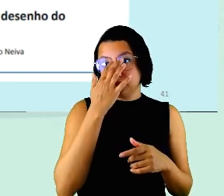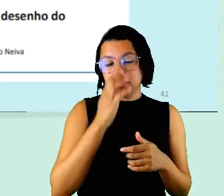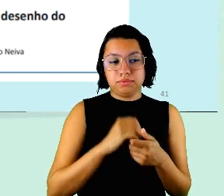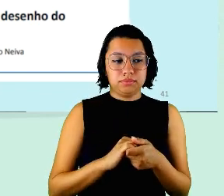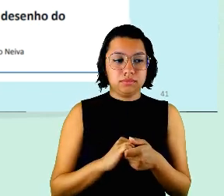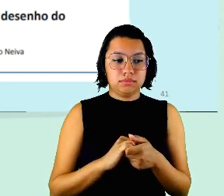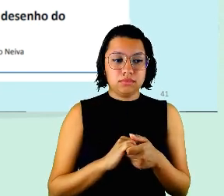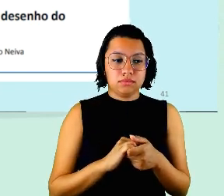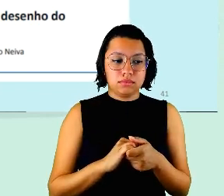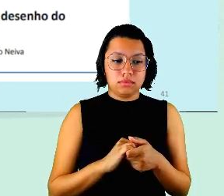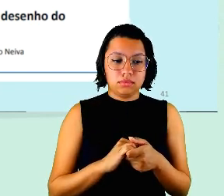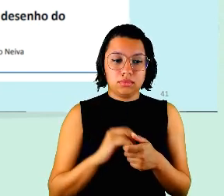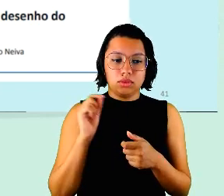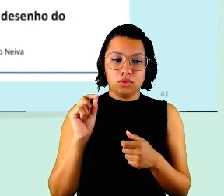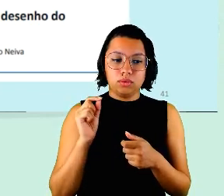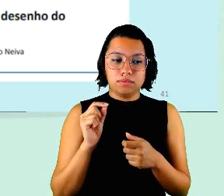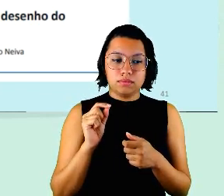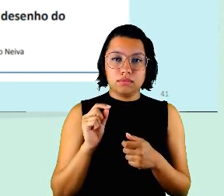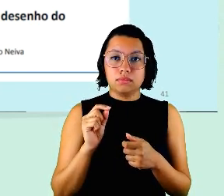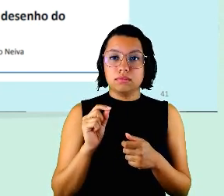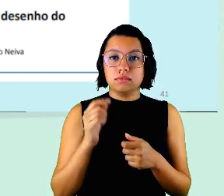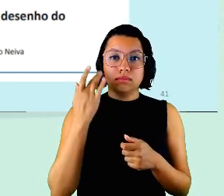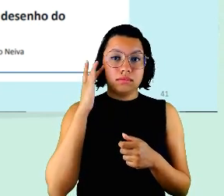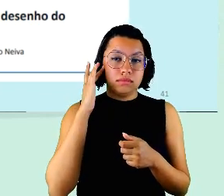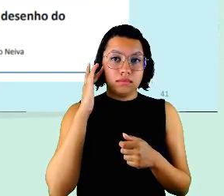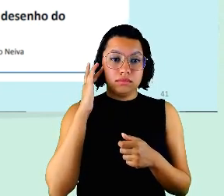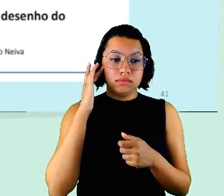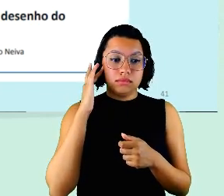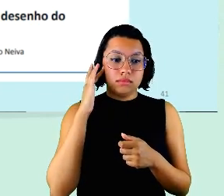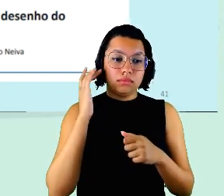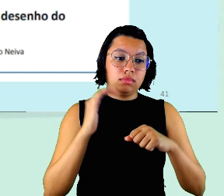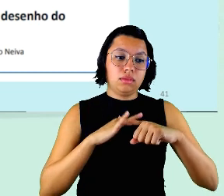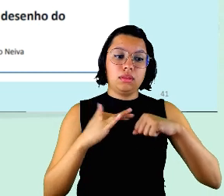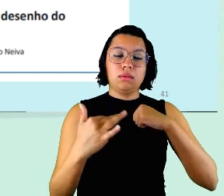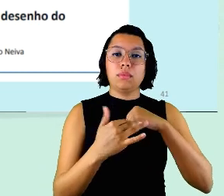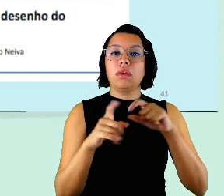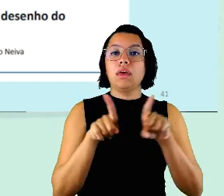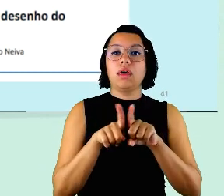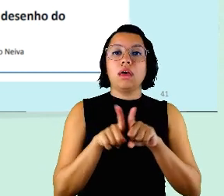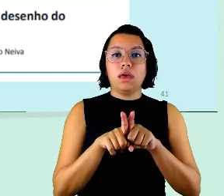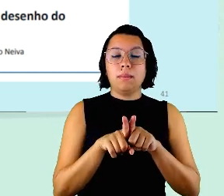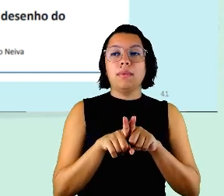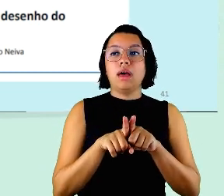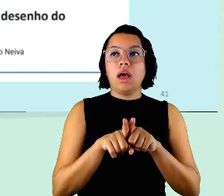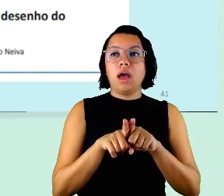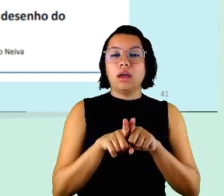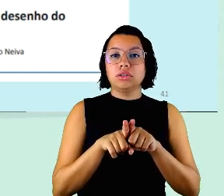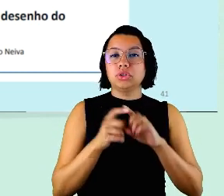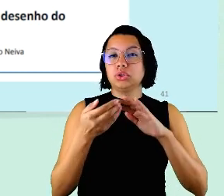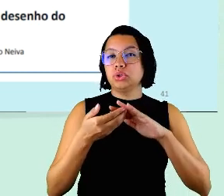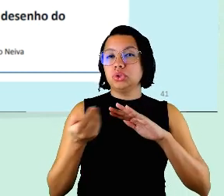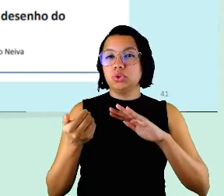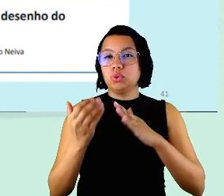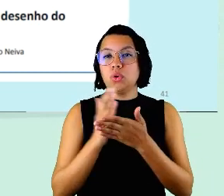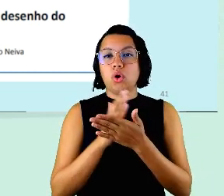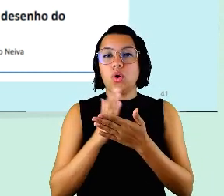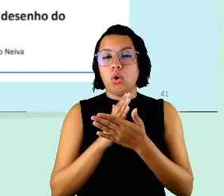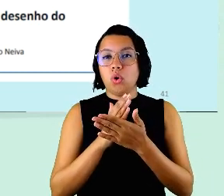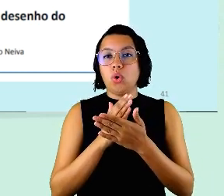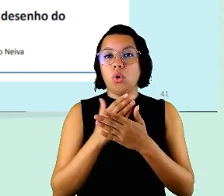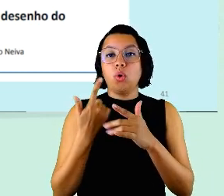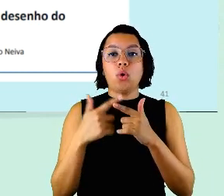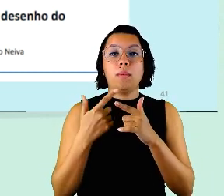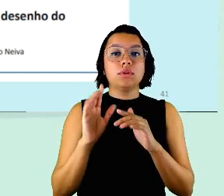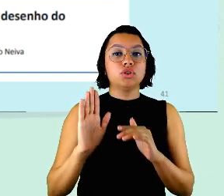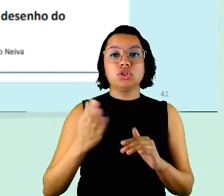o que eu acho que a pandemia também descontinuou alguns problemas que já